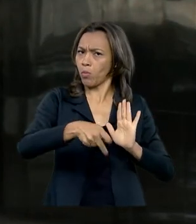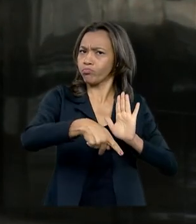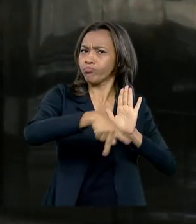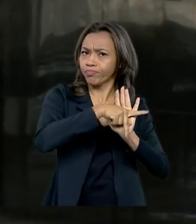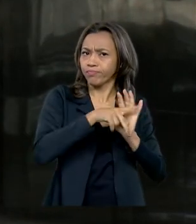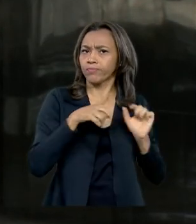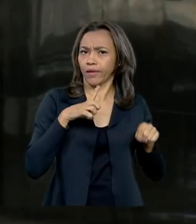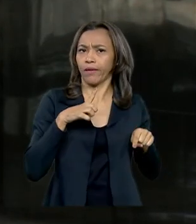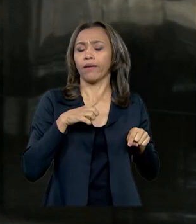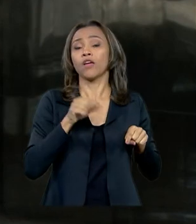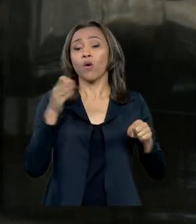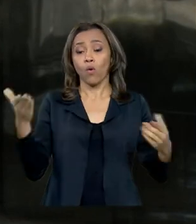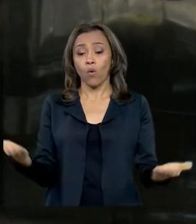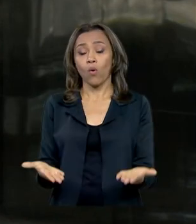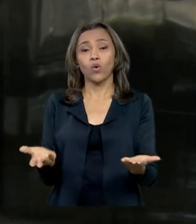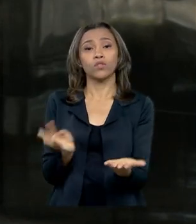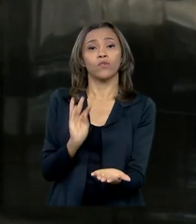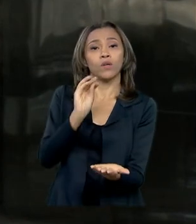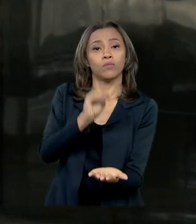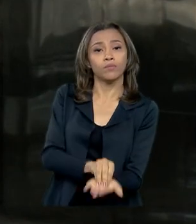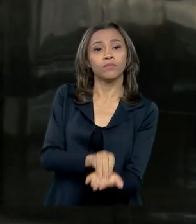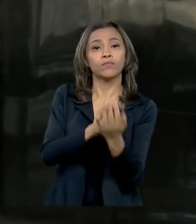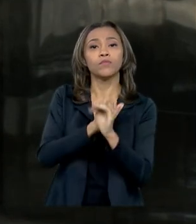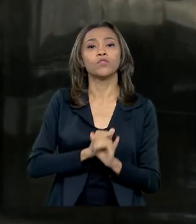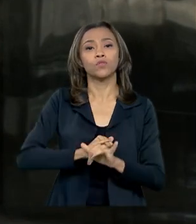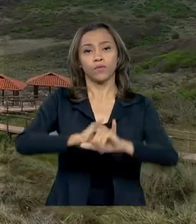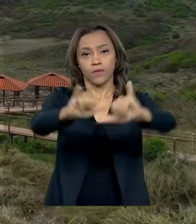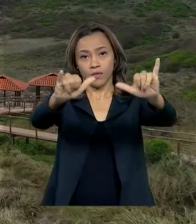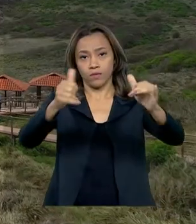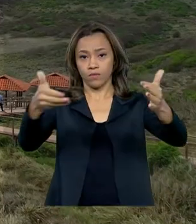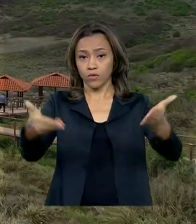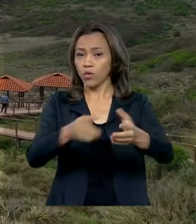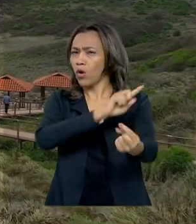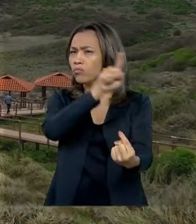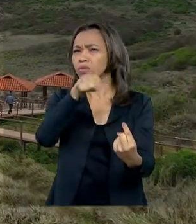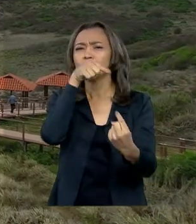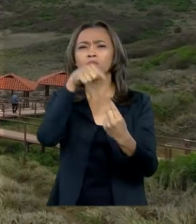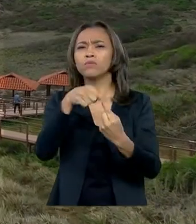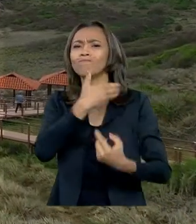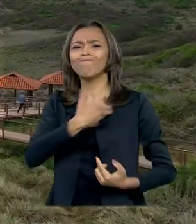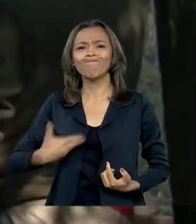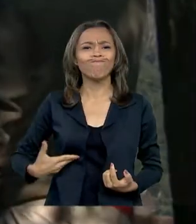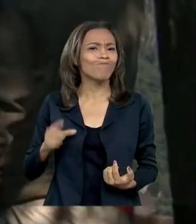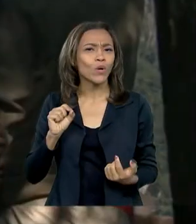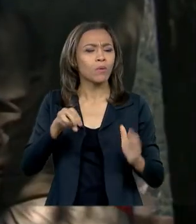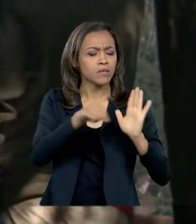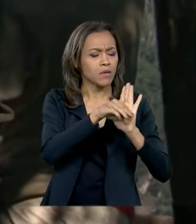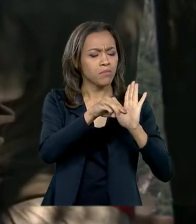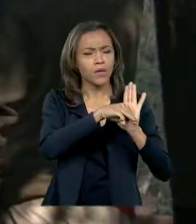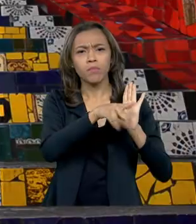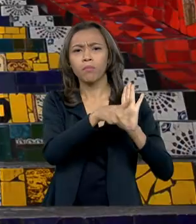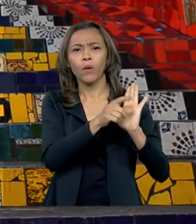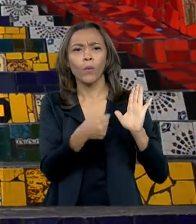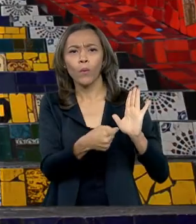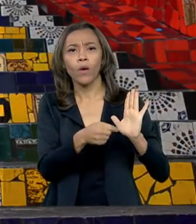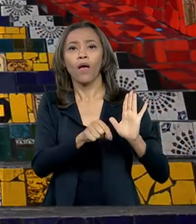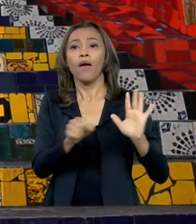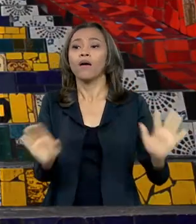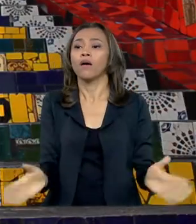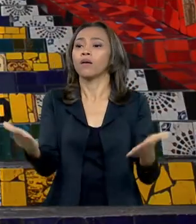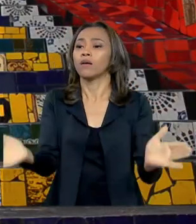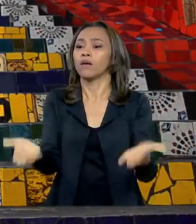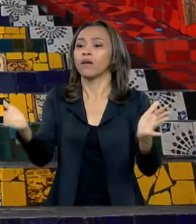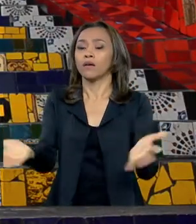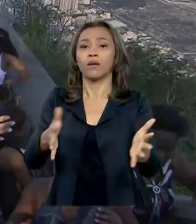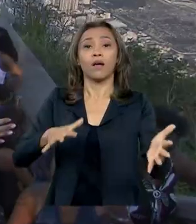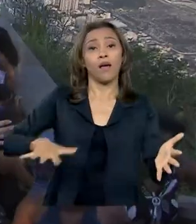foi publicada na edição de hoje do Diário Oficial da União. O objetivo do governo com a SMP é estimular o desenvolvimento